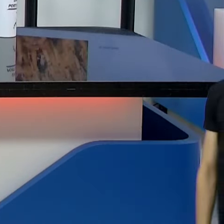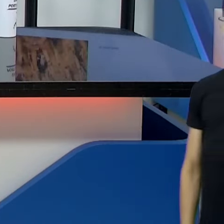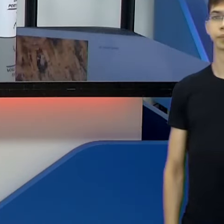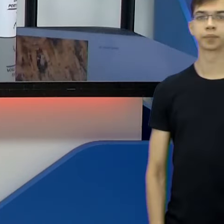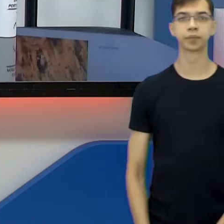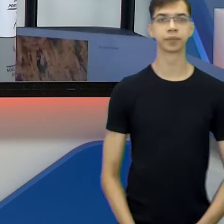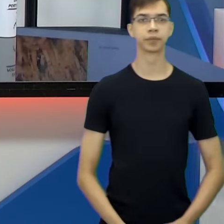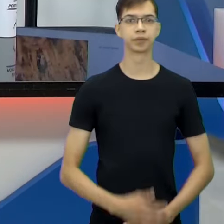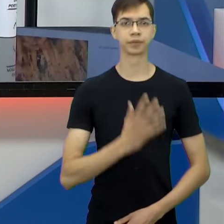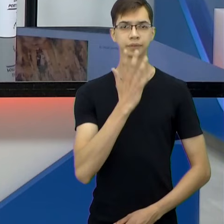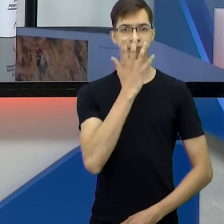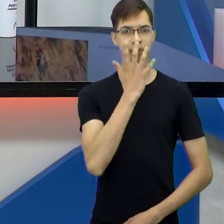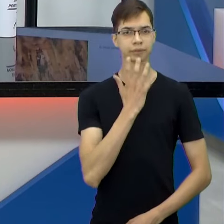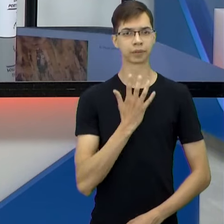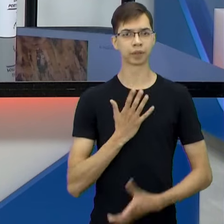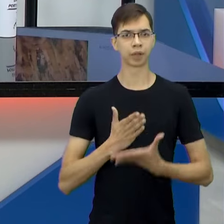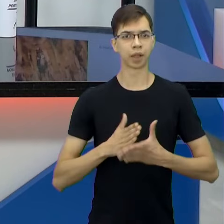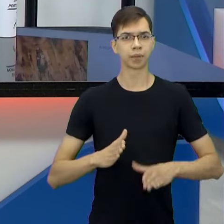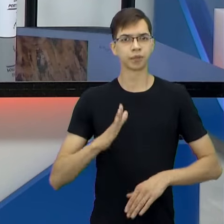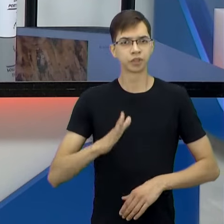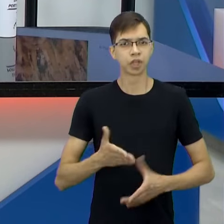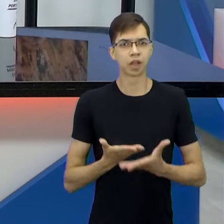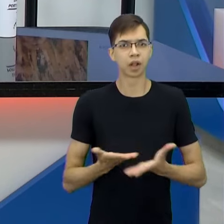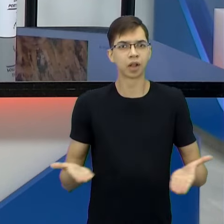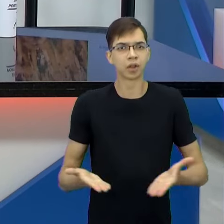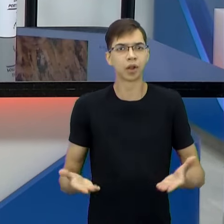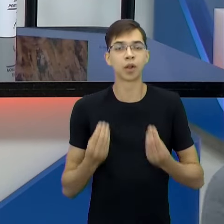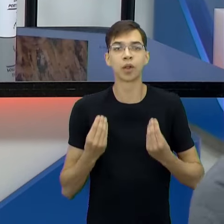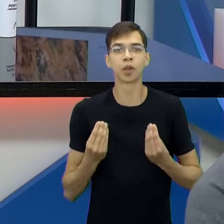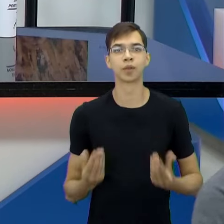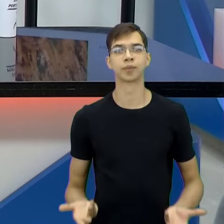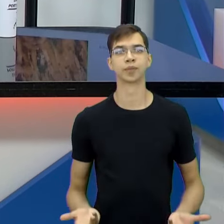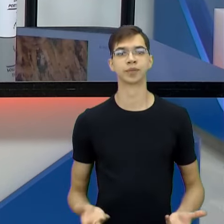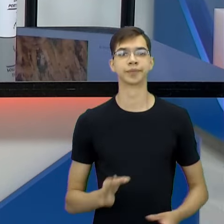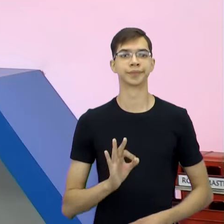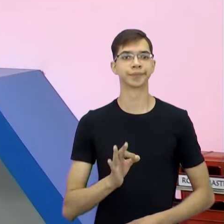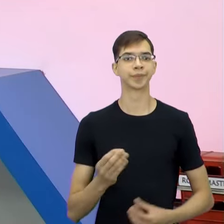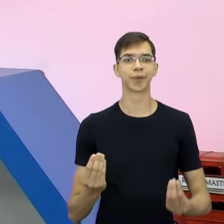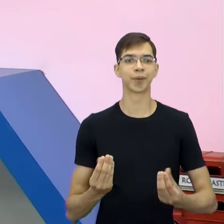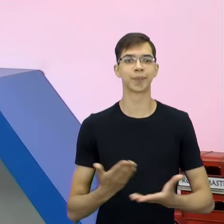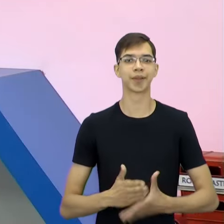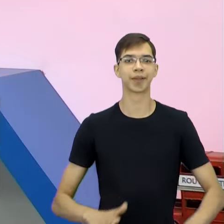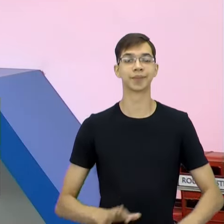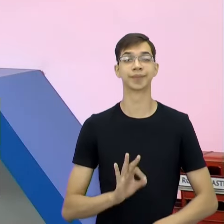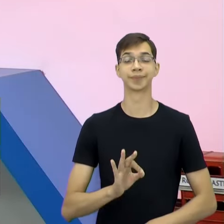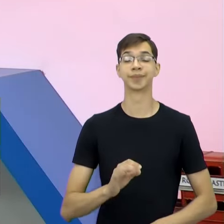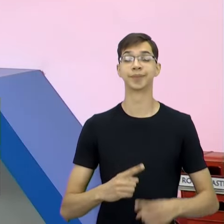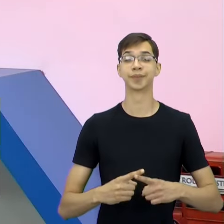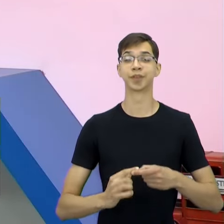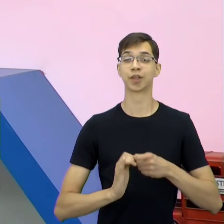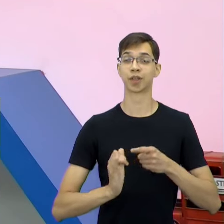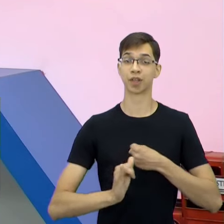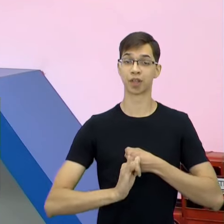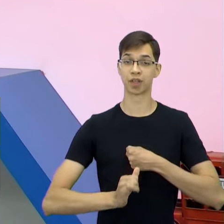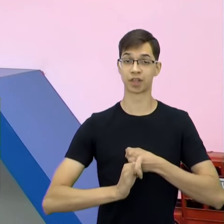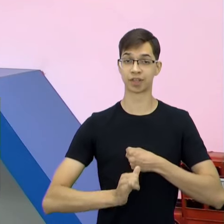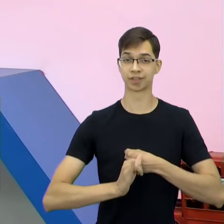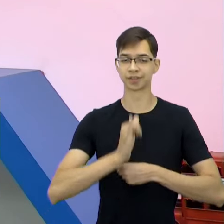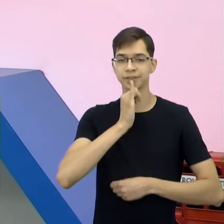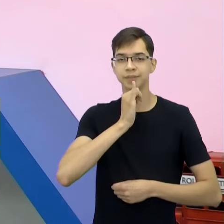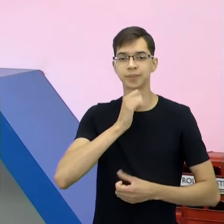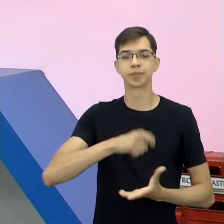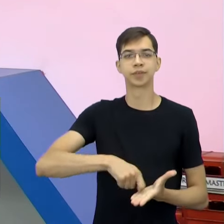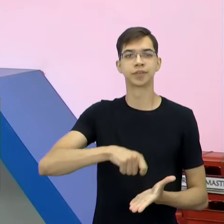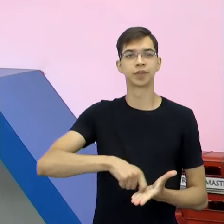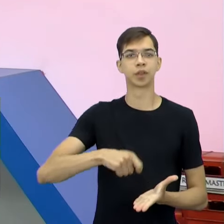Nossa, sério? Não vamos terminar? Mal. Ah, logo agora. E aí? Como é que foi o jogo? Não, gente, porque a crônica era assim. Além dele escrever em